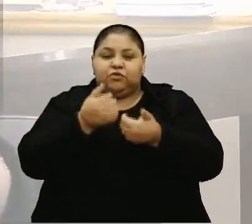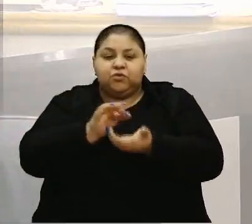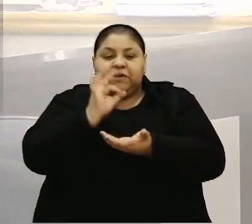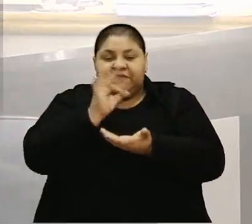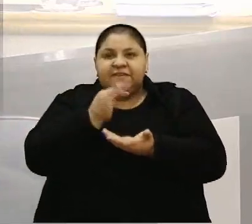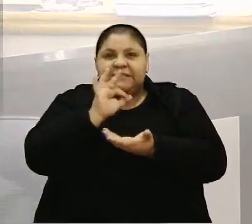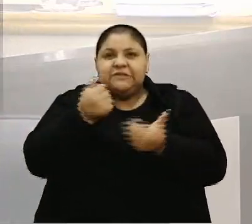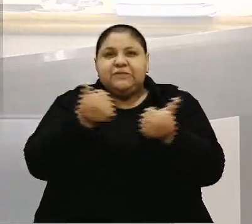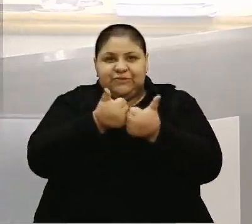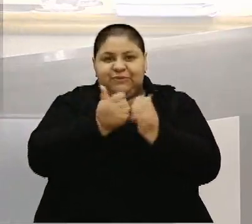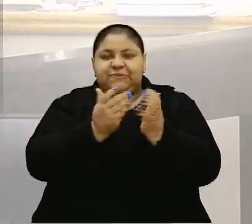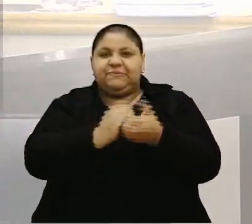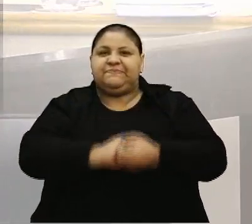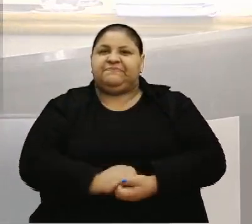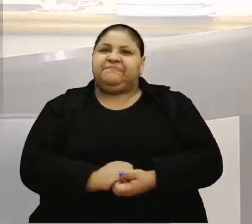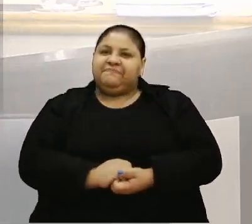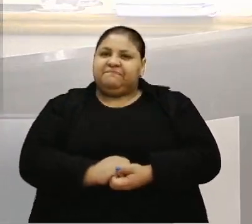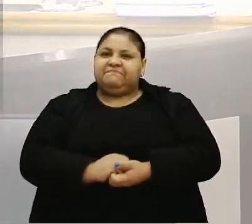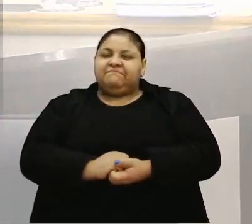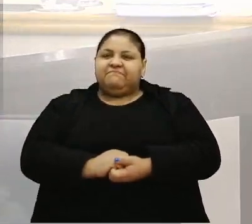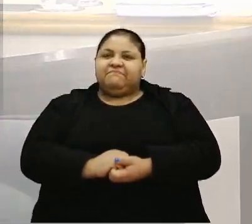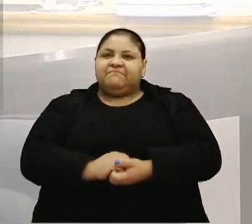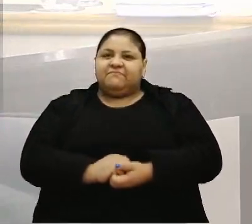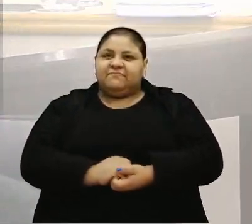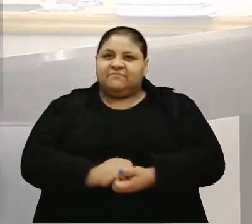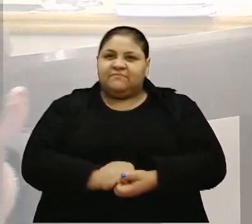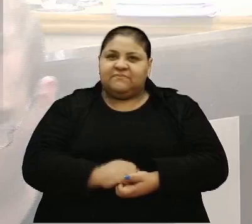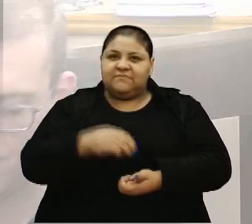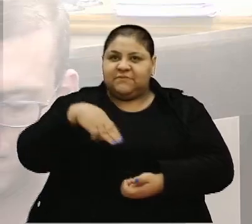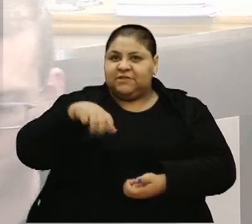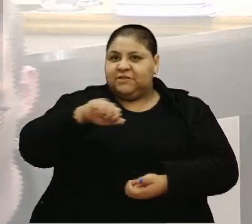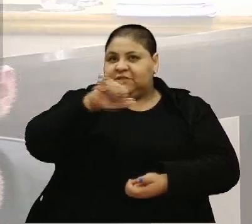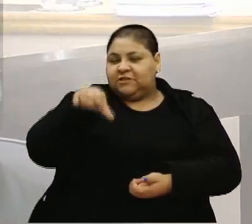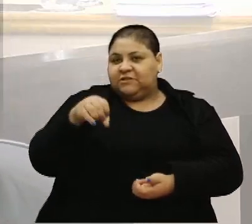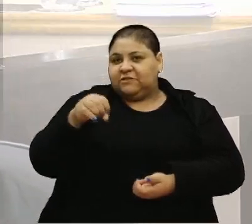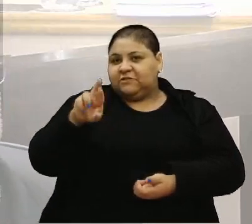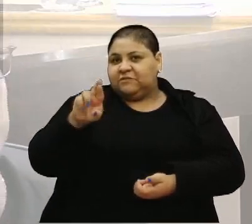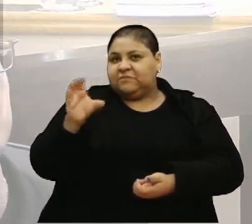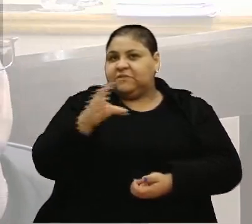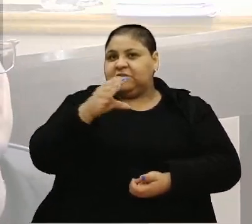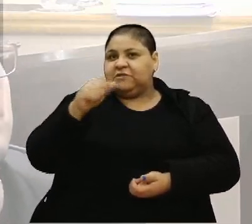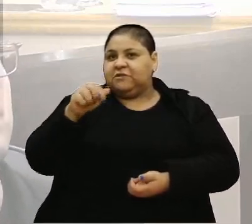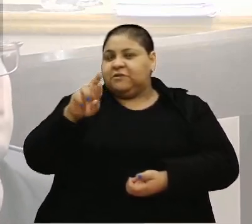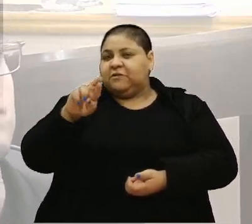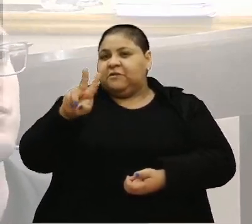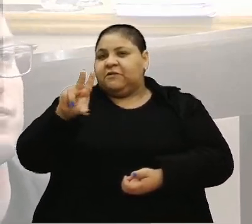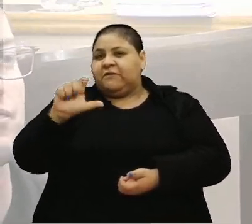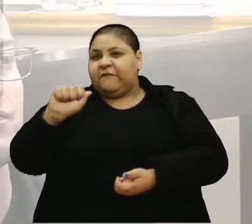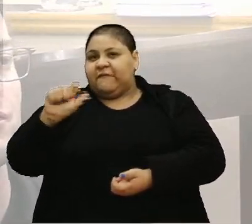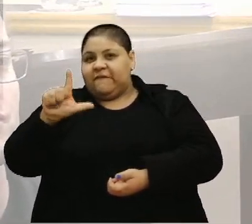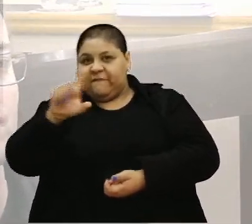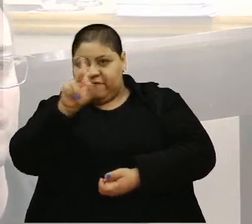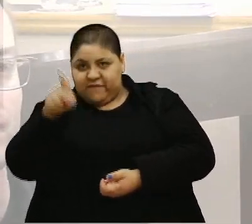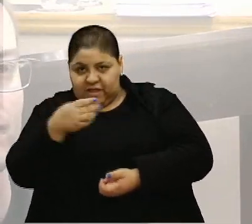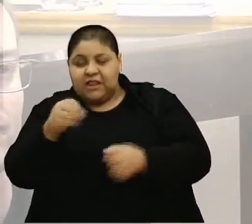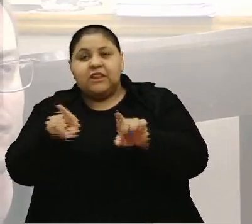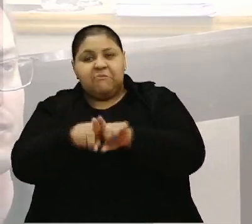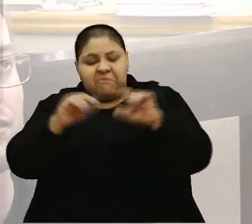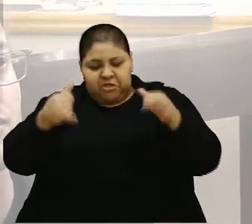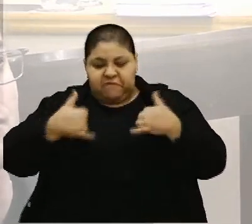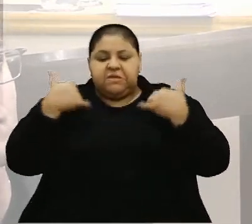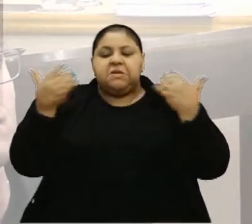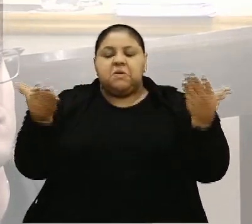ela. E ao major Carvalho, subcomandante do 12 BPM, que está de aniversário hoje também.